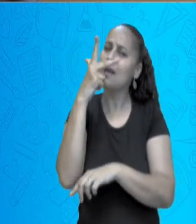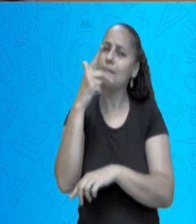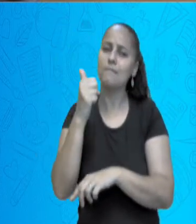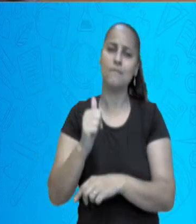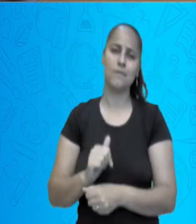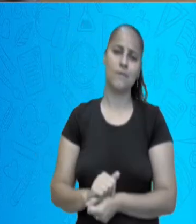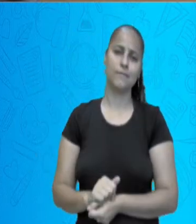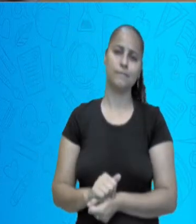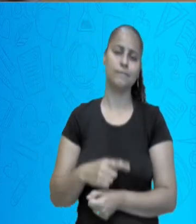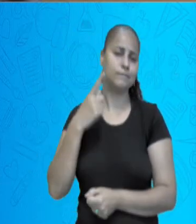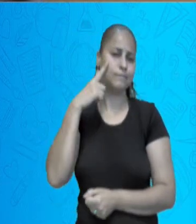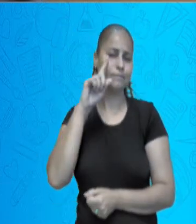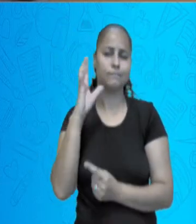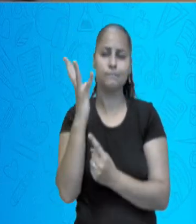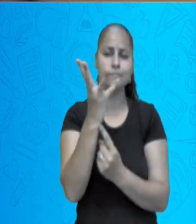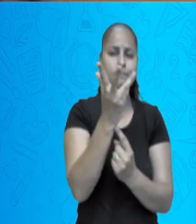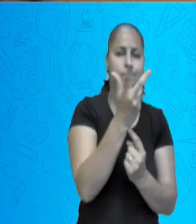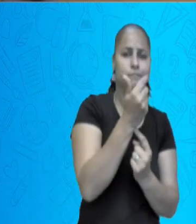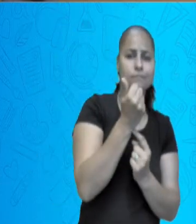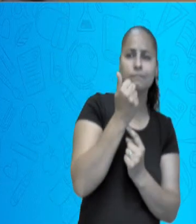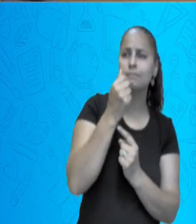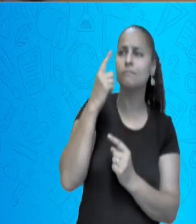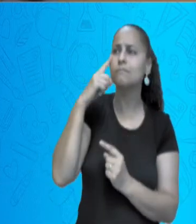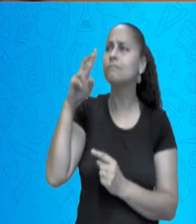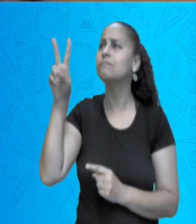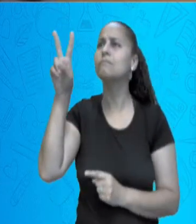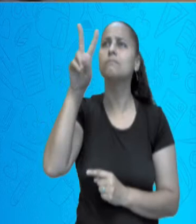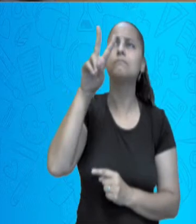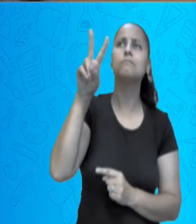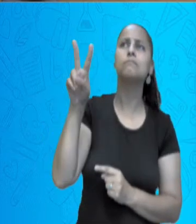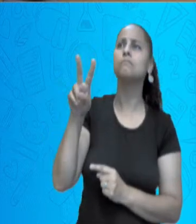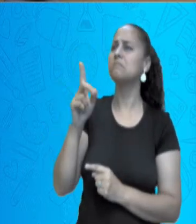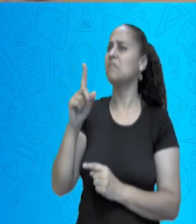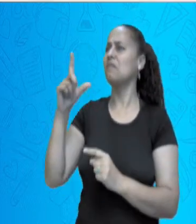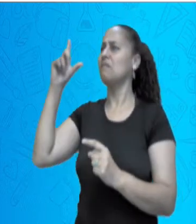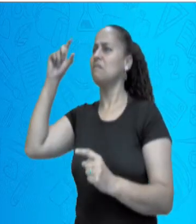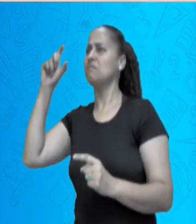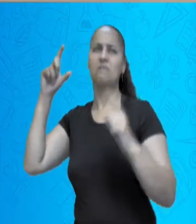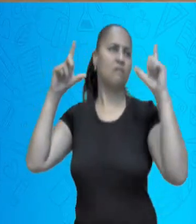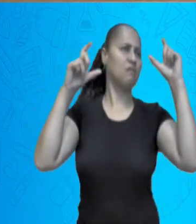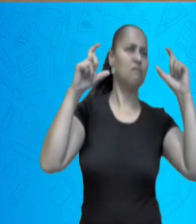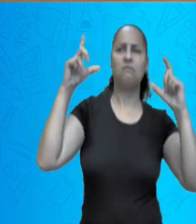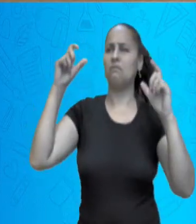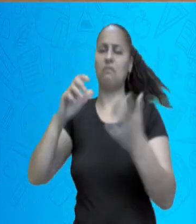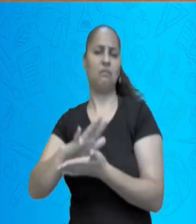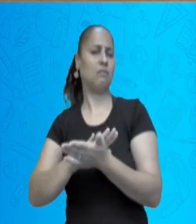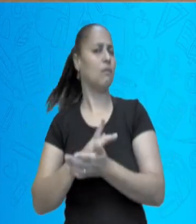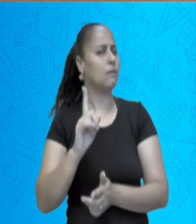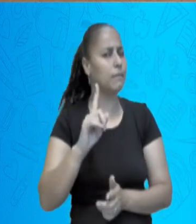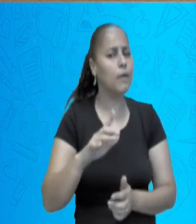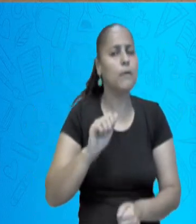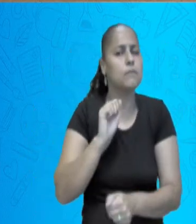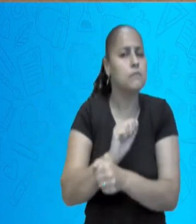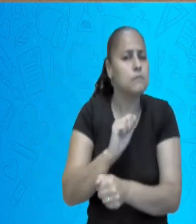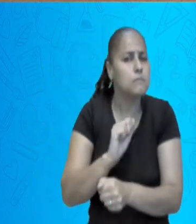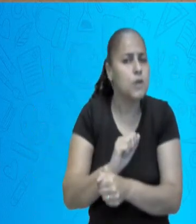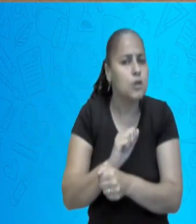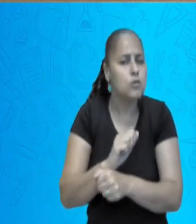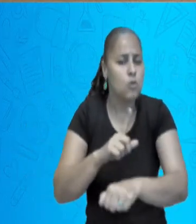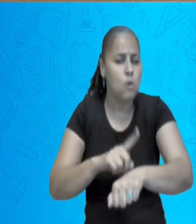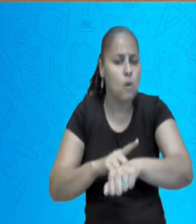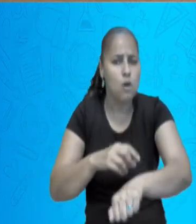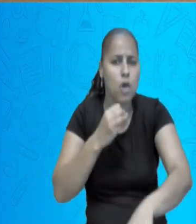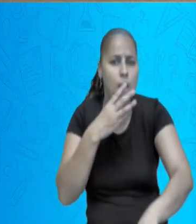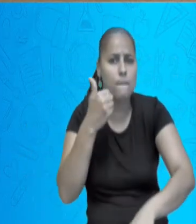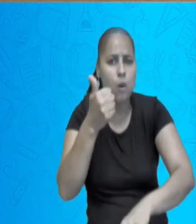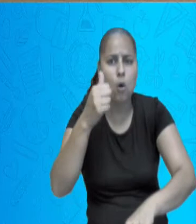O artista simplesmente não pegou e fotografou de qualquer forma. Ele esperou o momento certo, ele